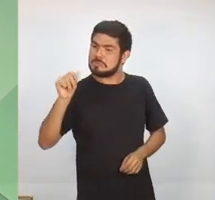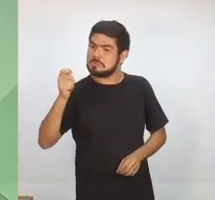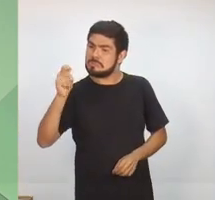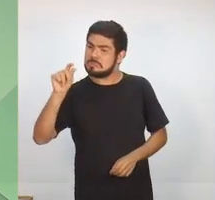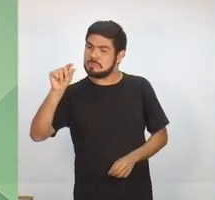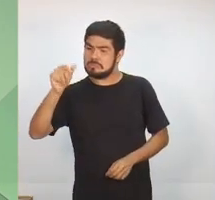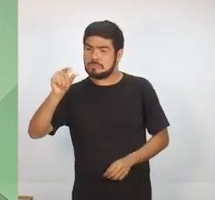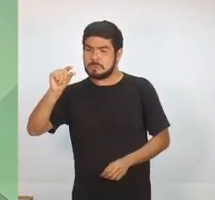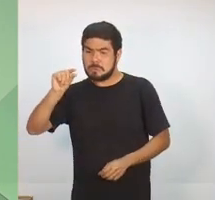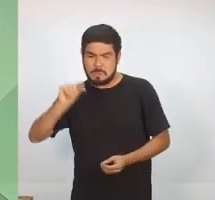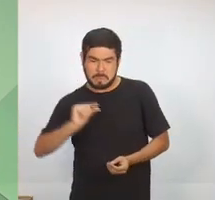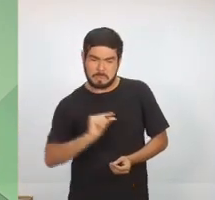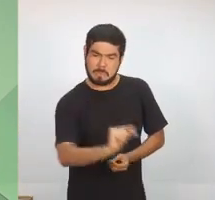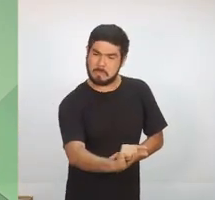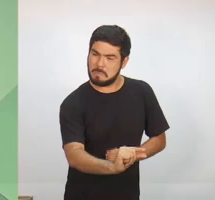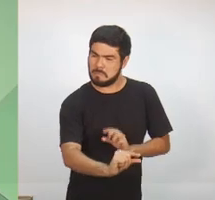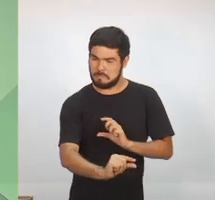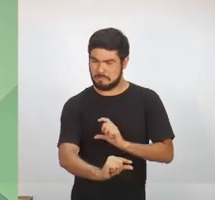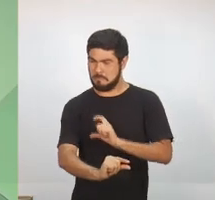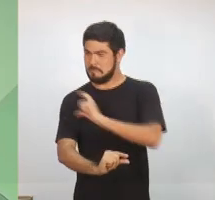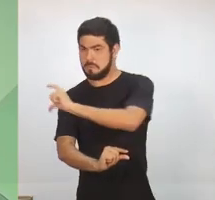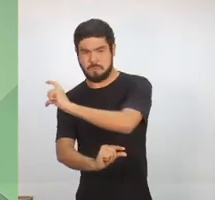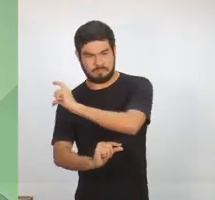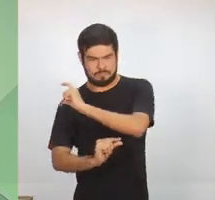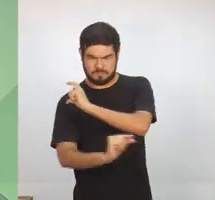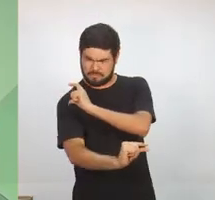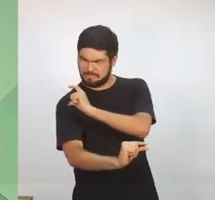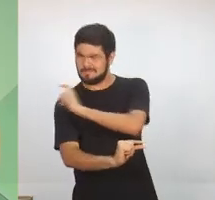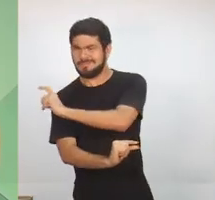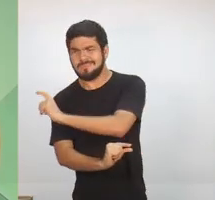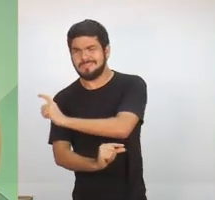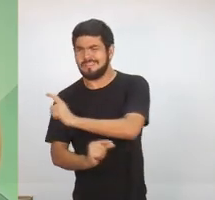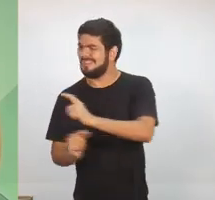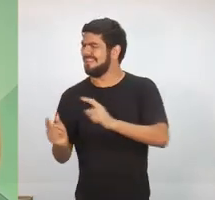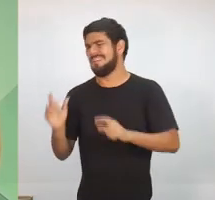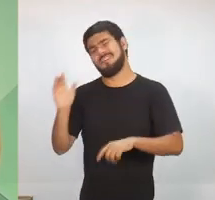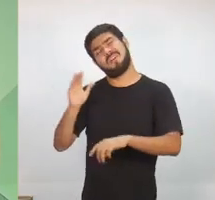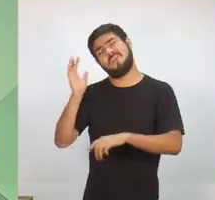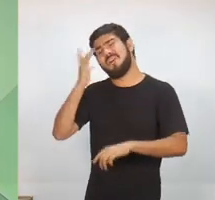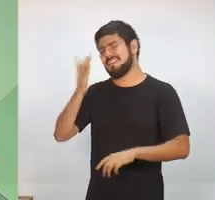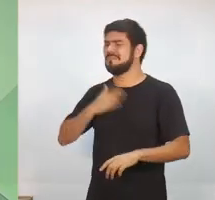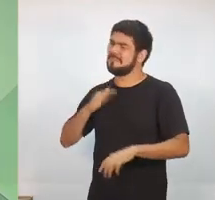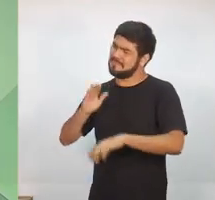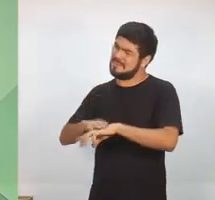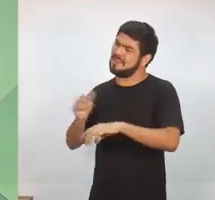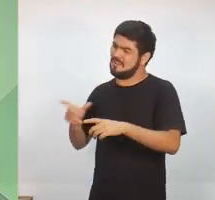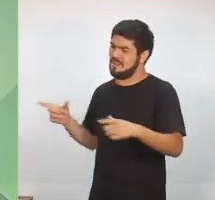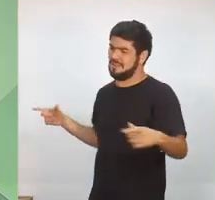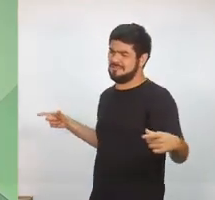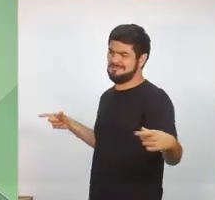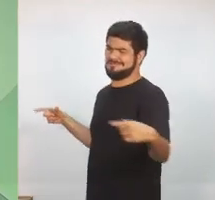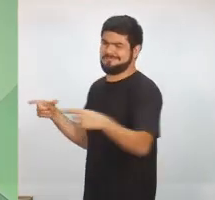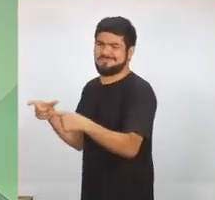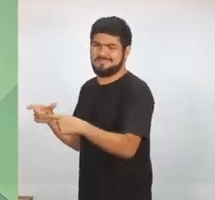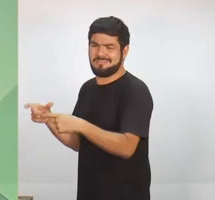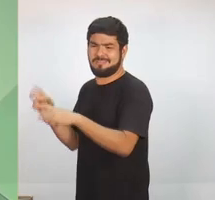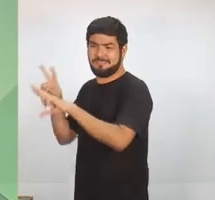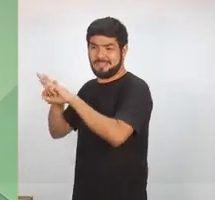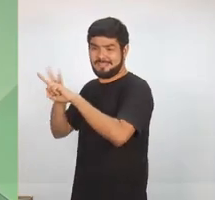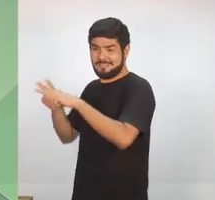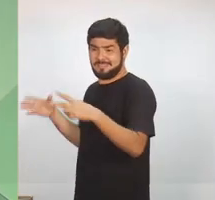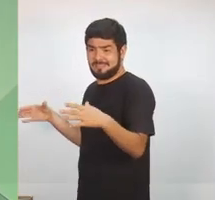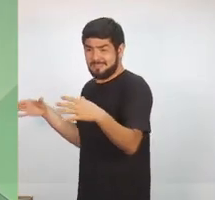um modelo prisional que seja menor. E que este presídio menor